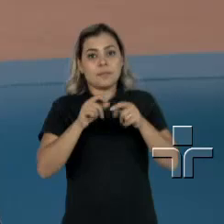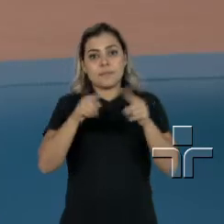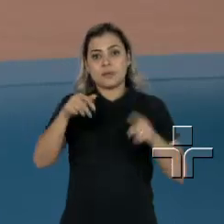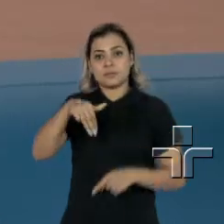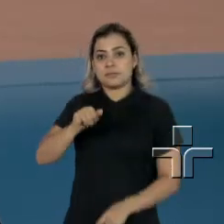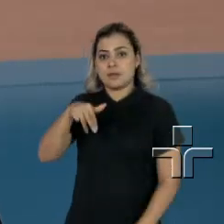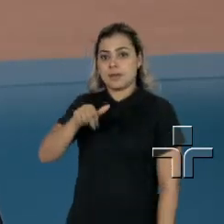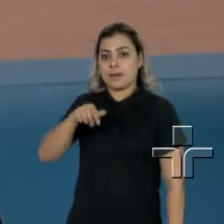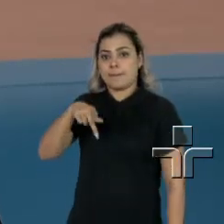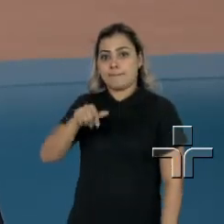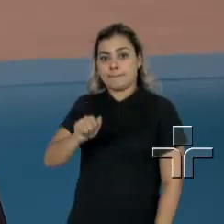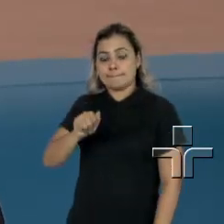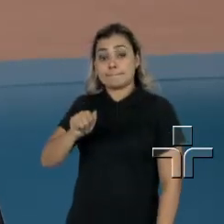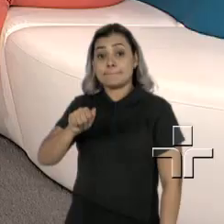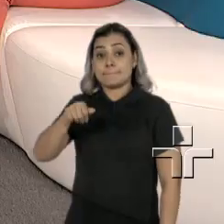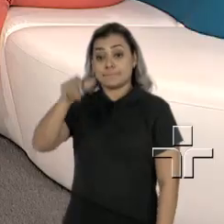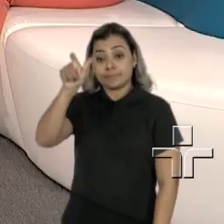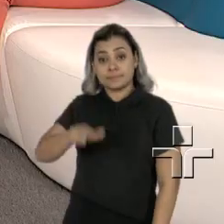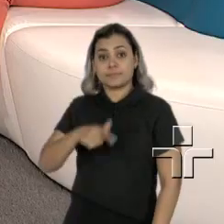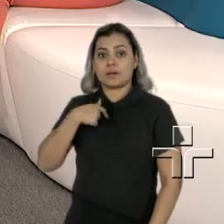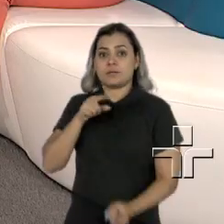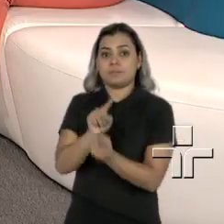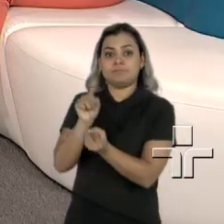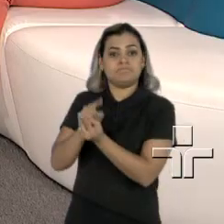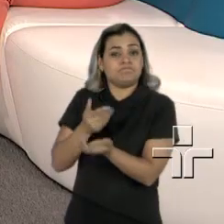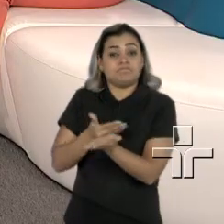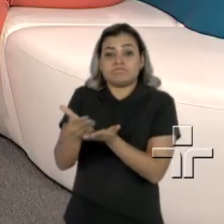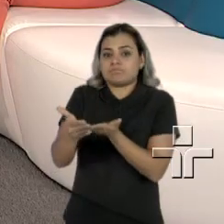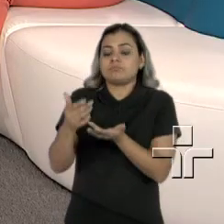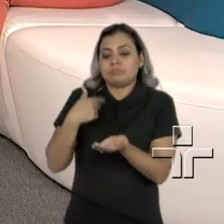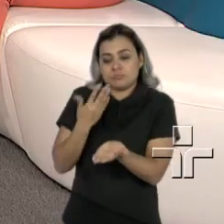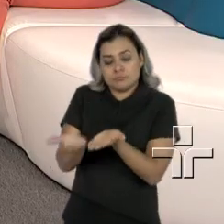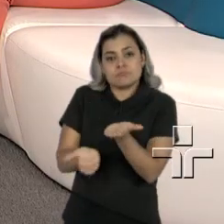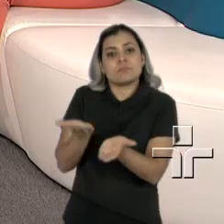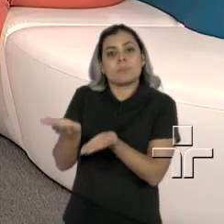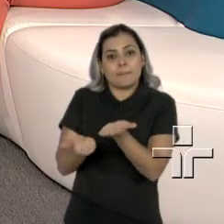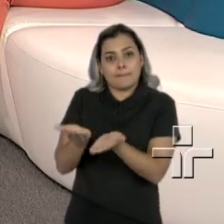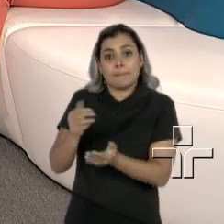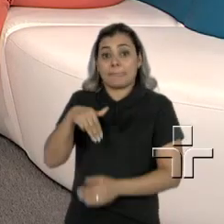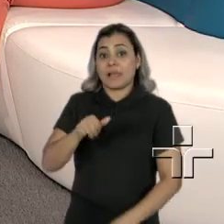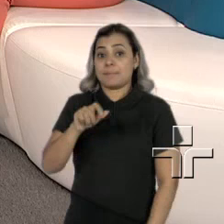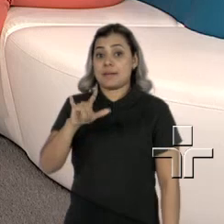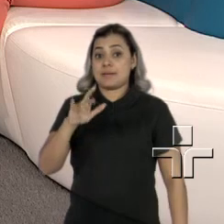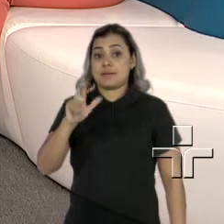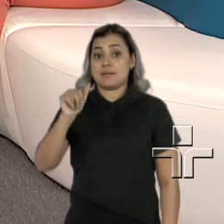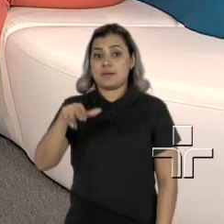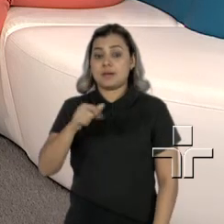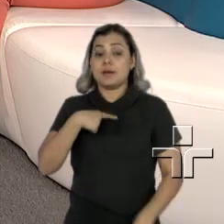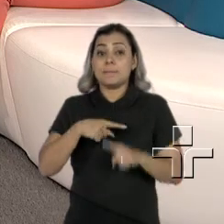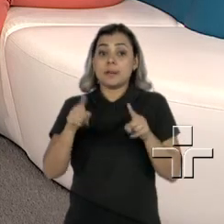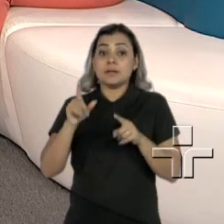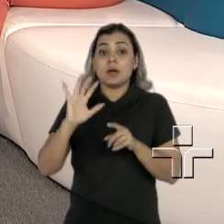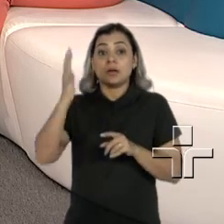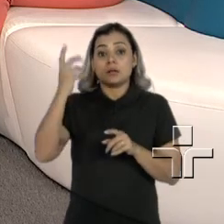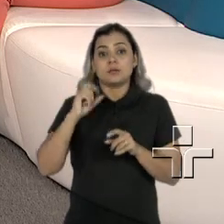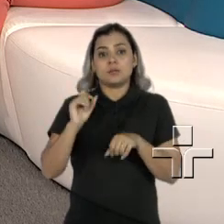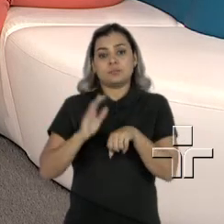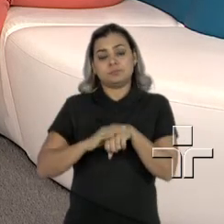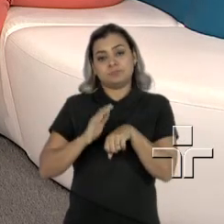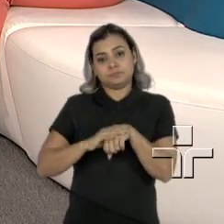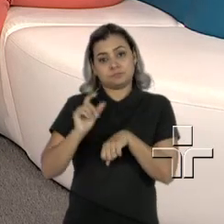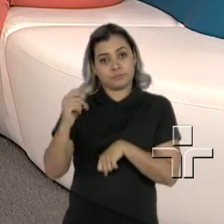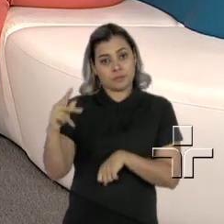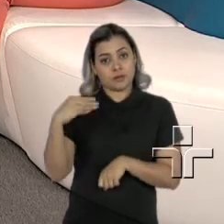pontuar que a Marina eu acompanhei desde o início, mas chegou num determinado ponto que o